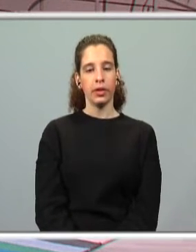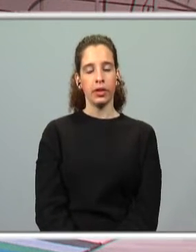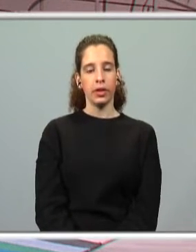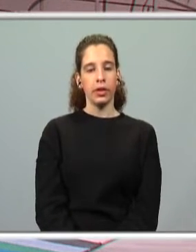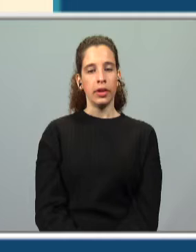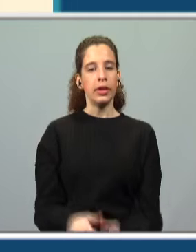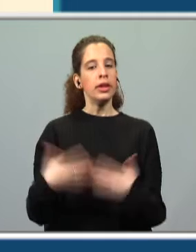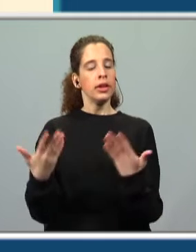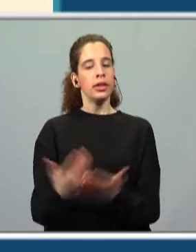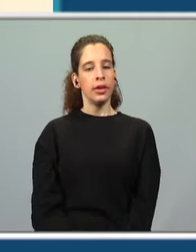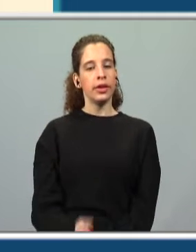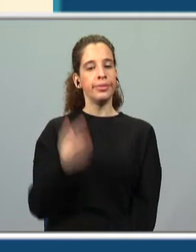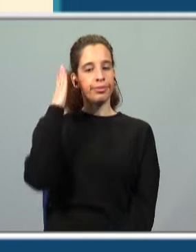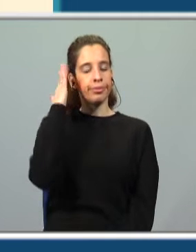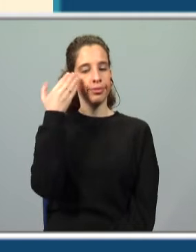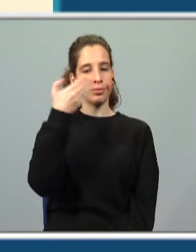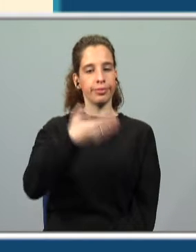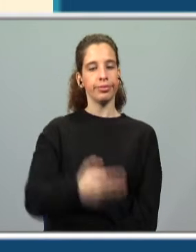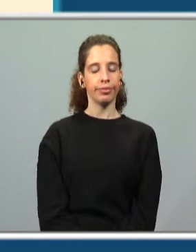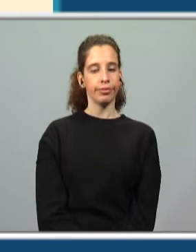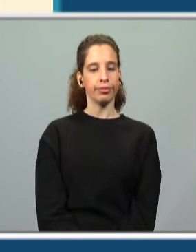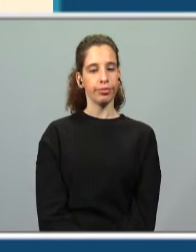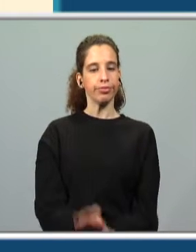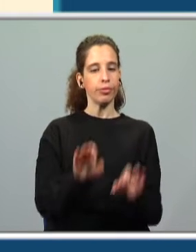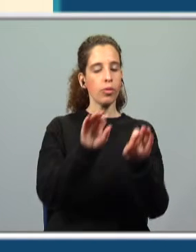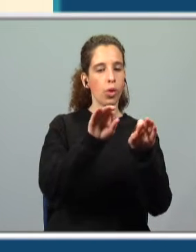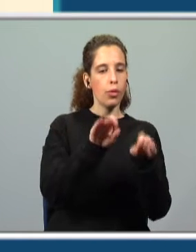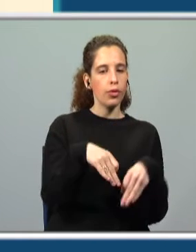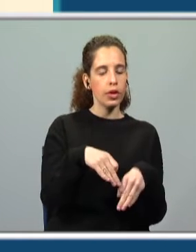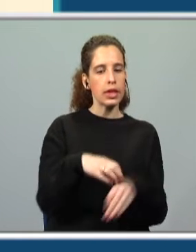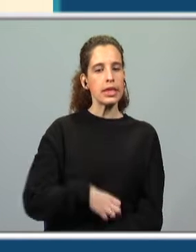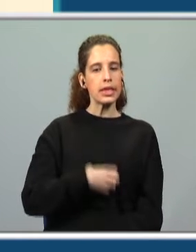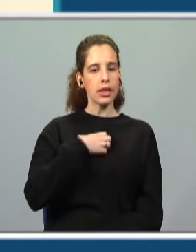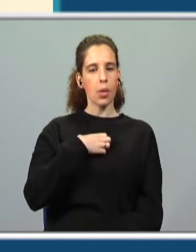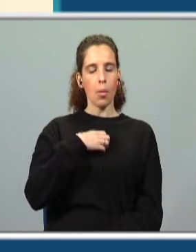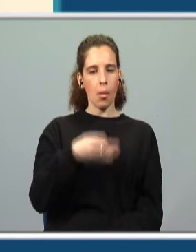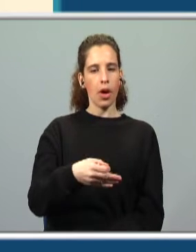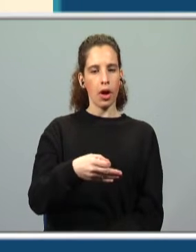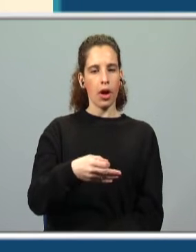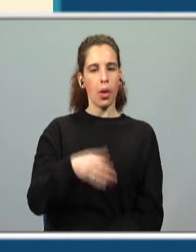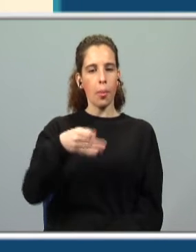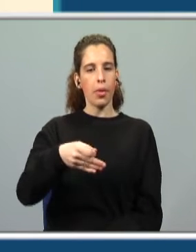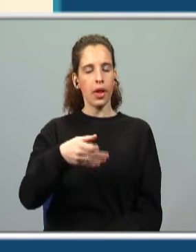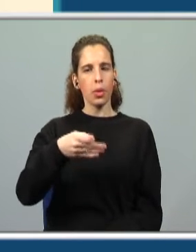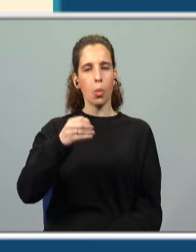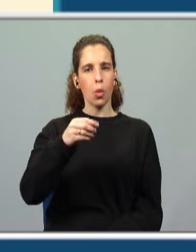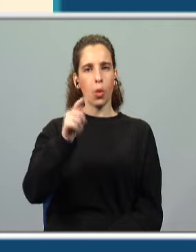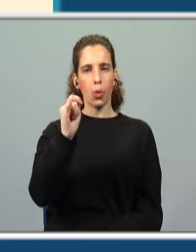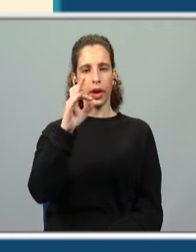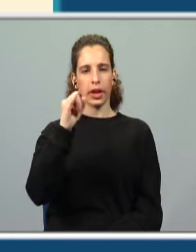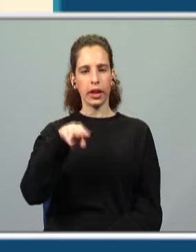E, então, a questão número 7. Por fim, sentiu o P. O P de Poeirinha.